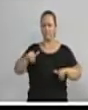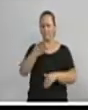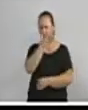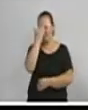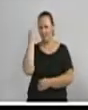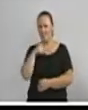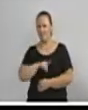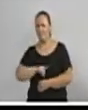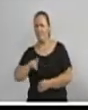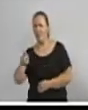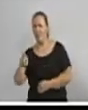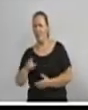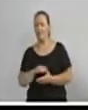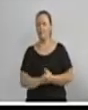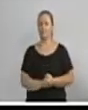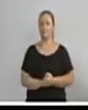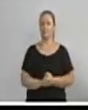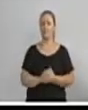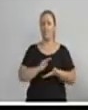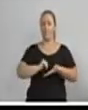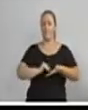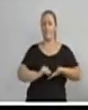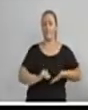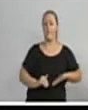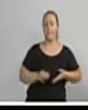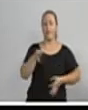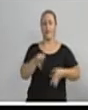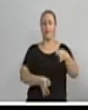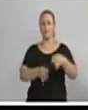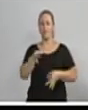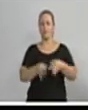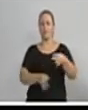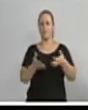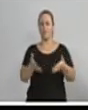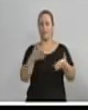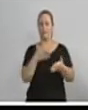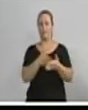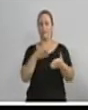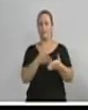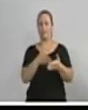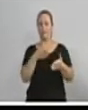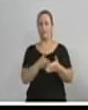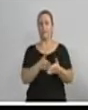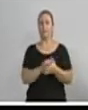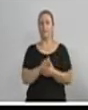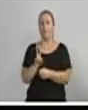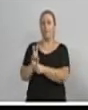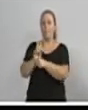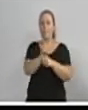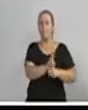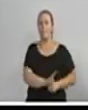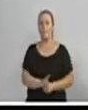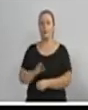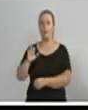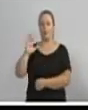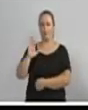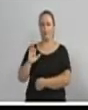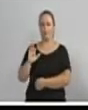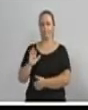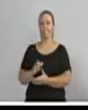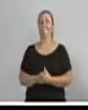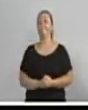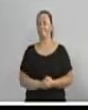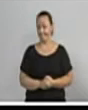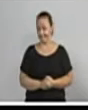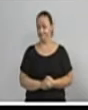Obstrução da justiça na tentativa de deter a Lava Jato e blindar o ex-presidente Lula. Foi ou não foi? Escutaram ou não escutaram? Crime